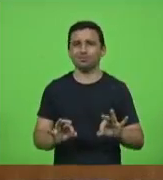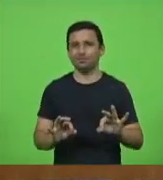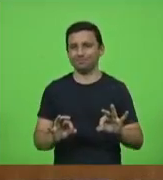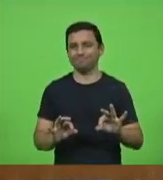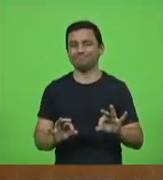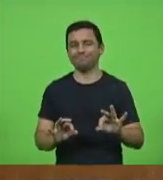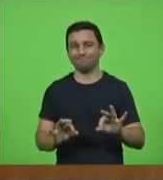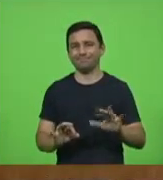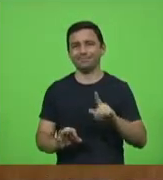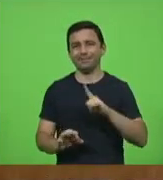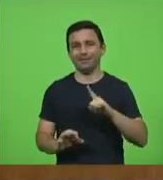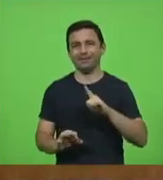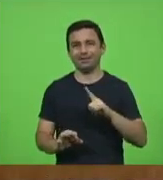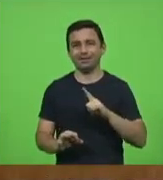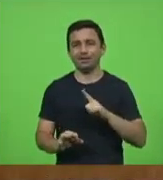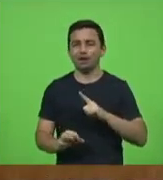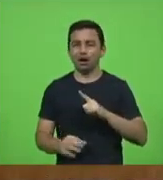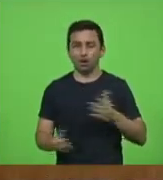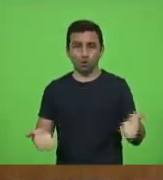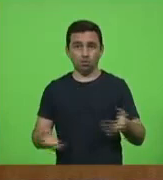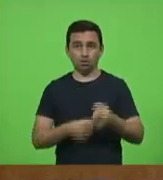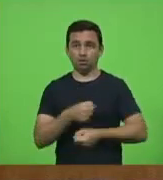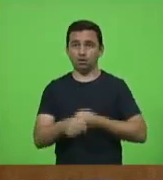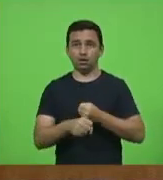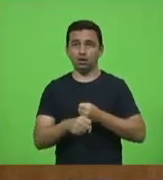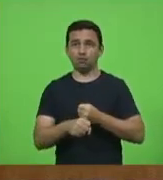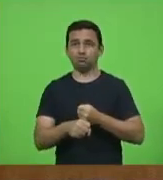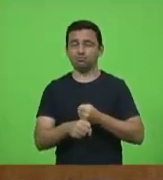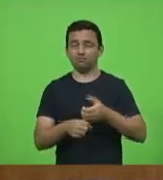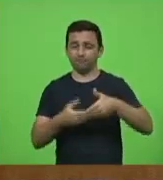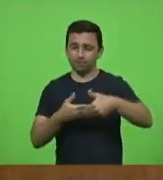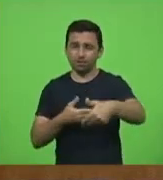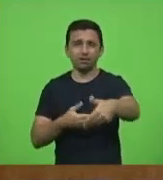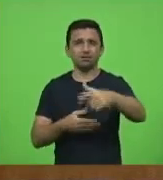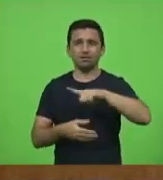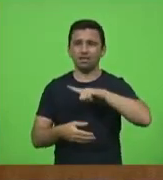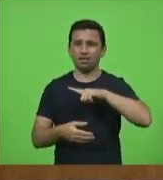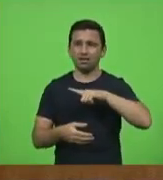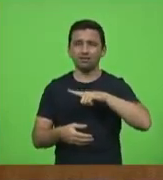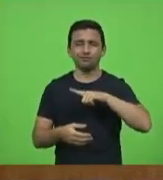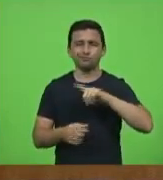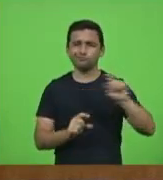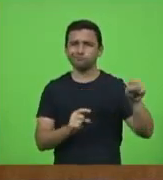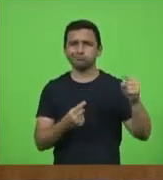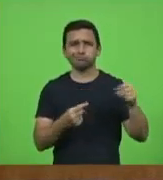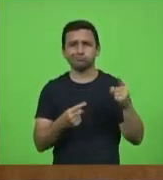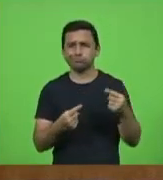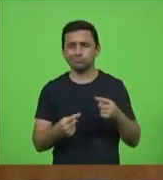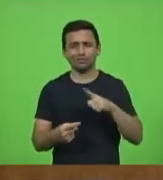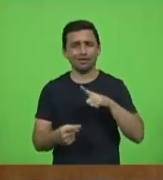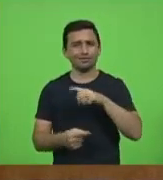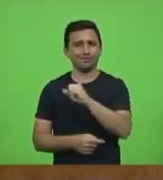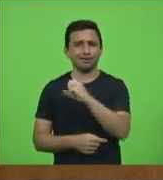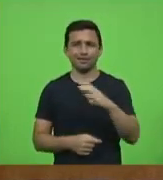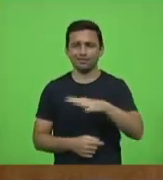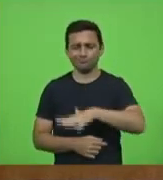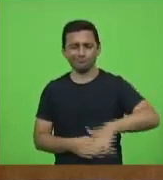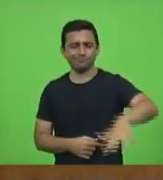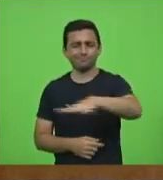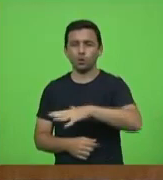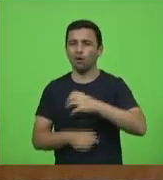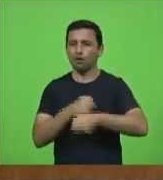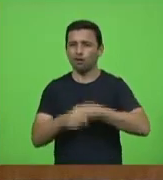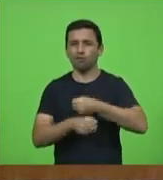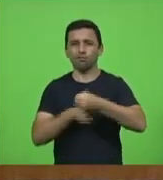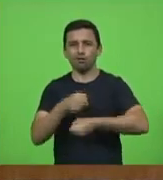nesse ano no ano que vem Santa Catarina tem sido vítima desses eventos todos os anos